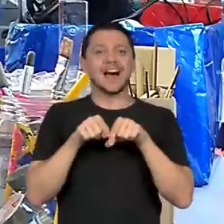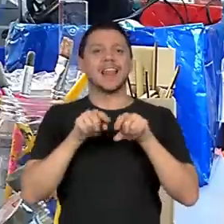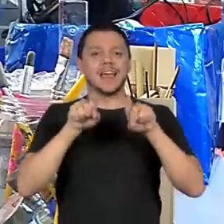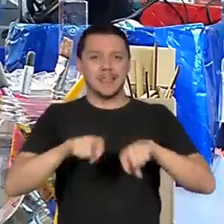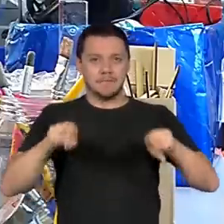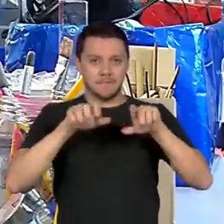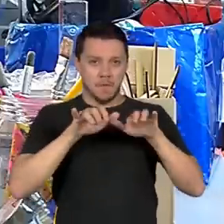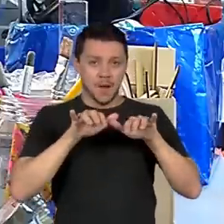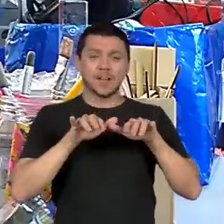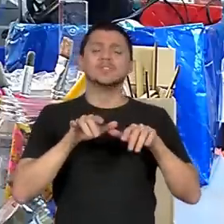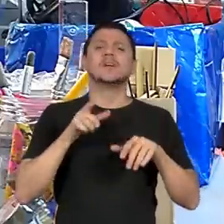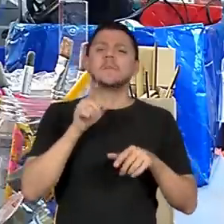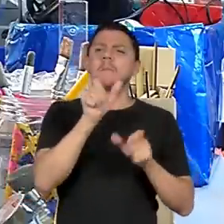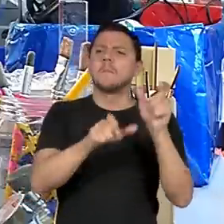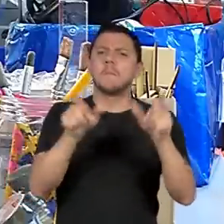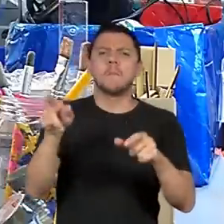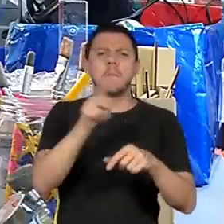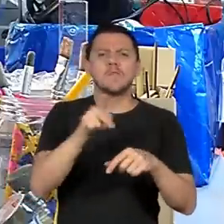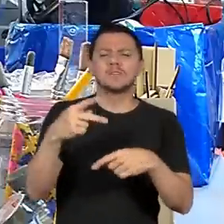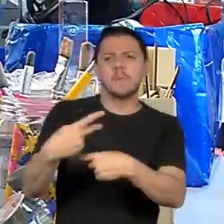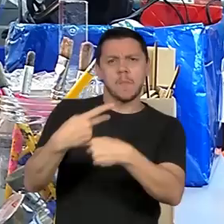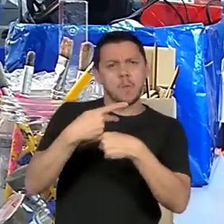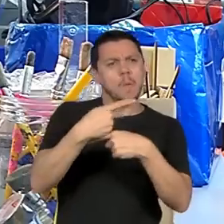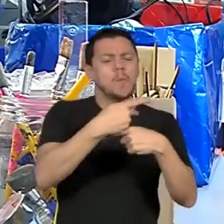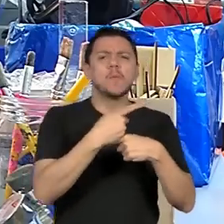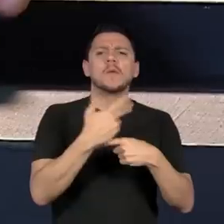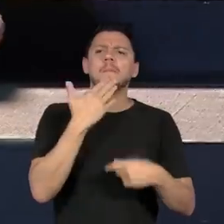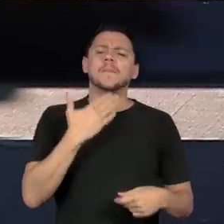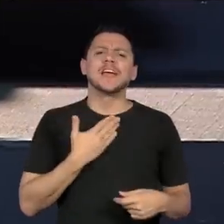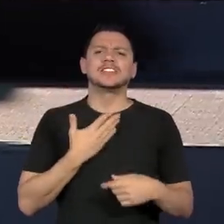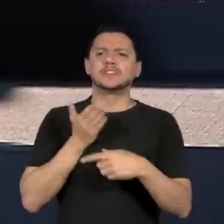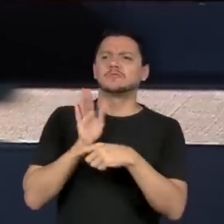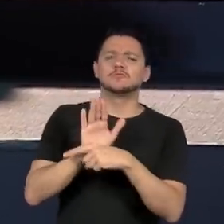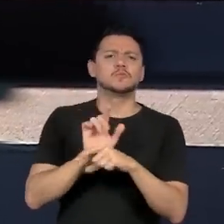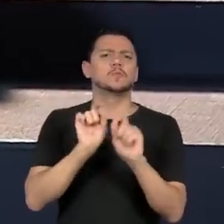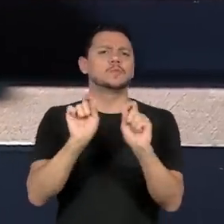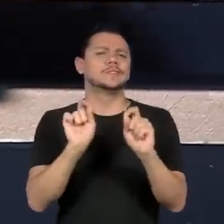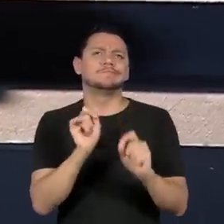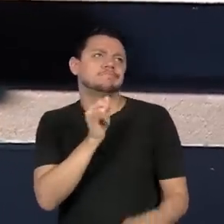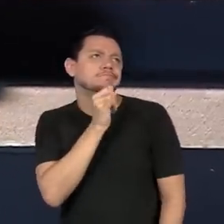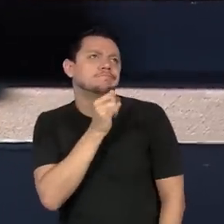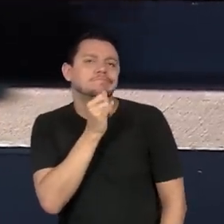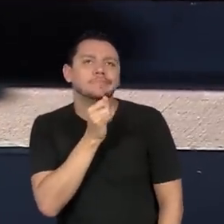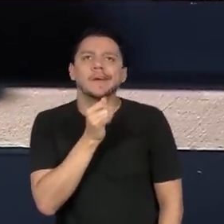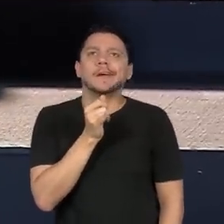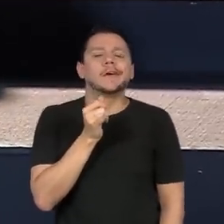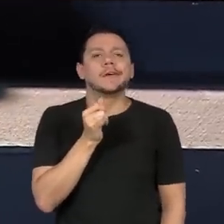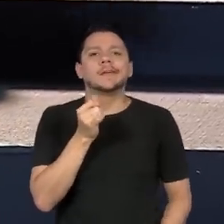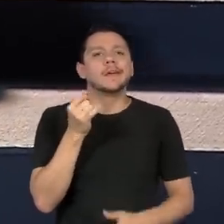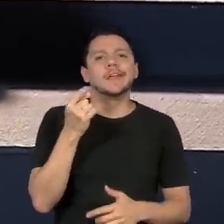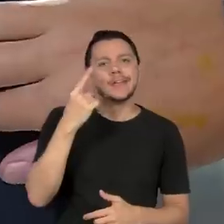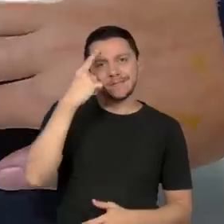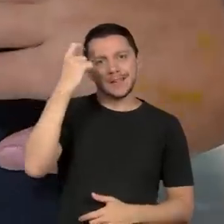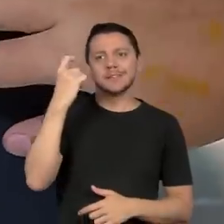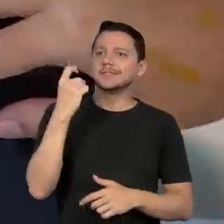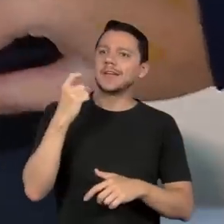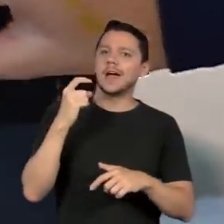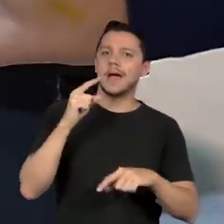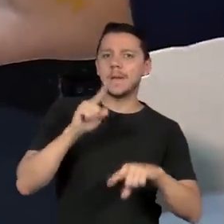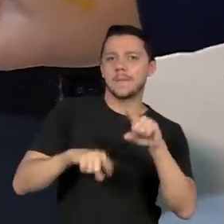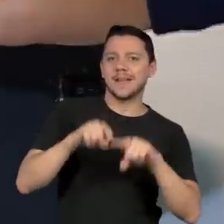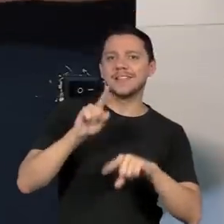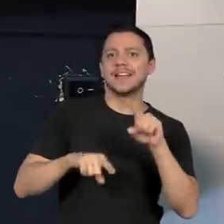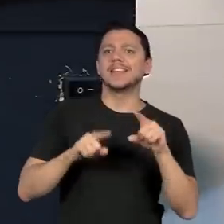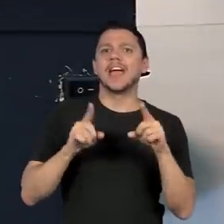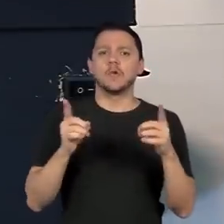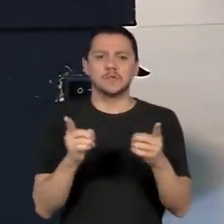procurando com algumas demandas da escola. Por exemplo, construir modelos didáticos que pudessem